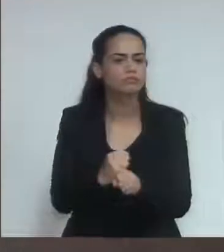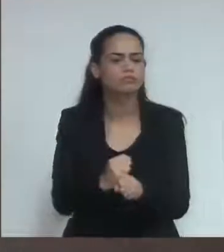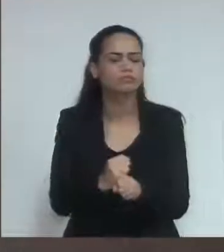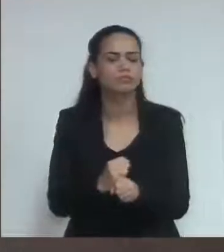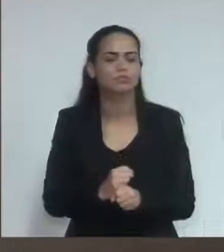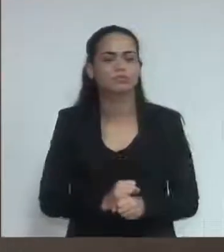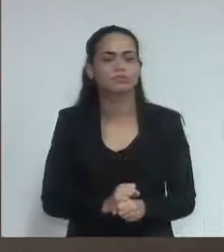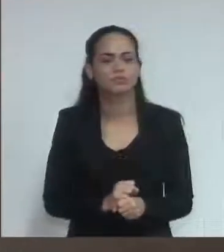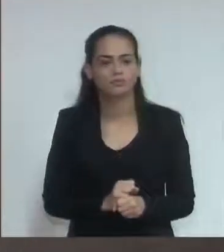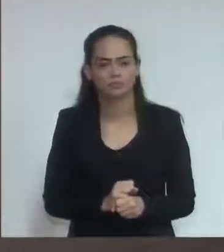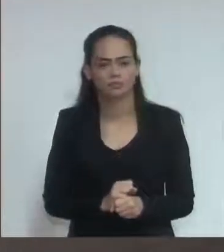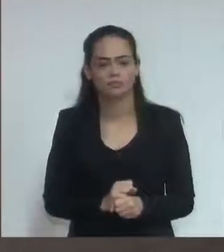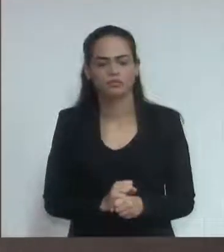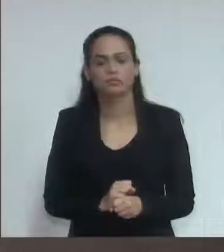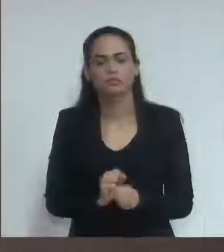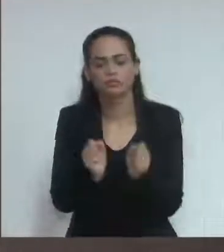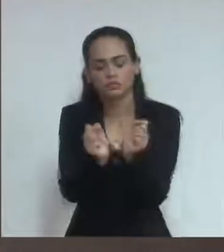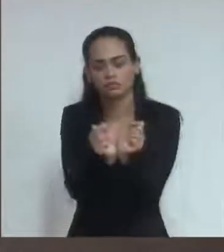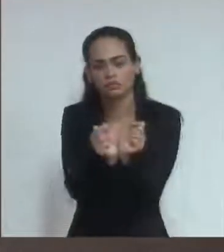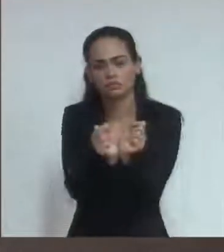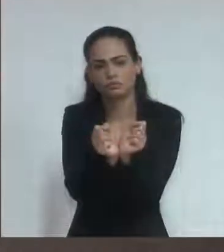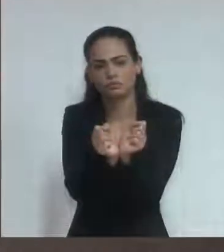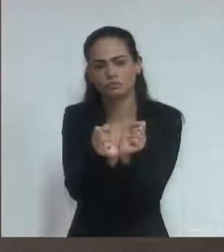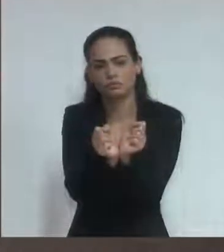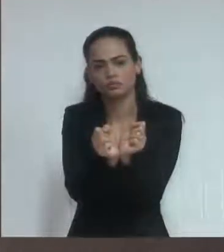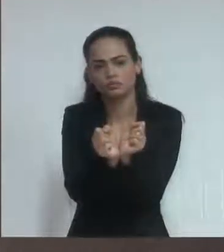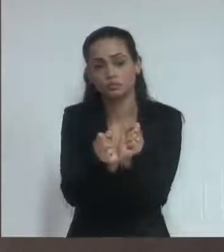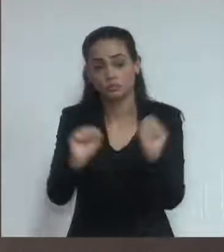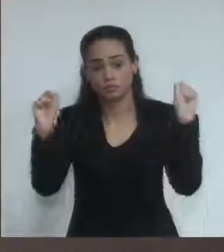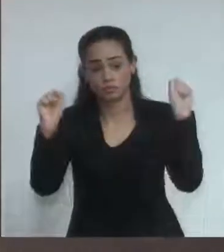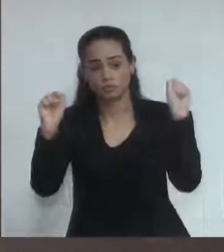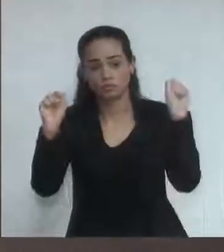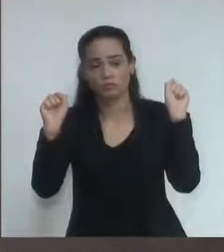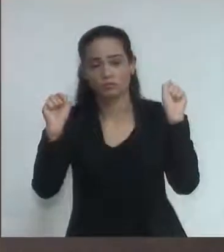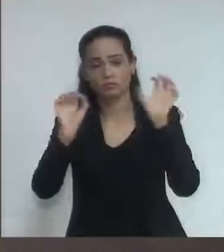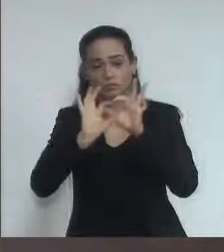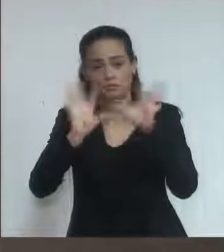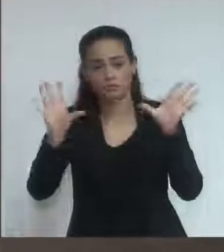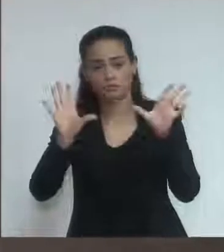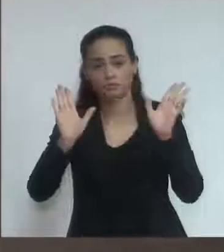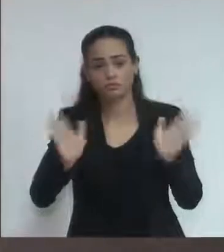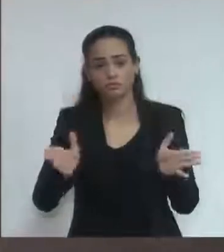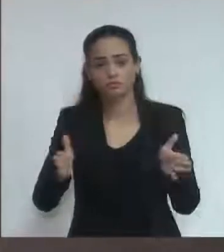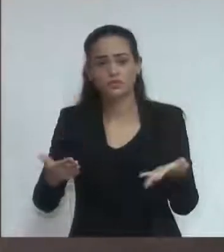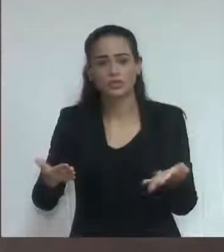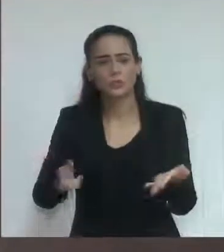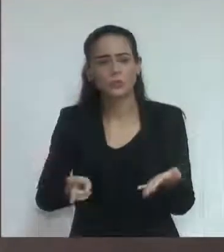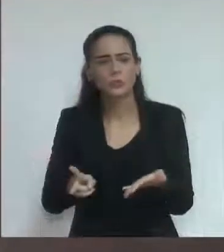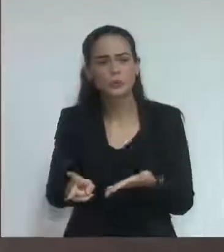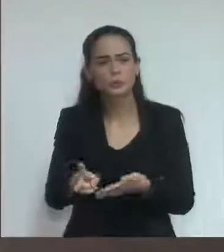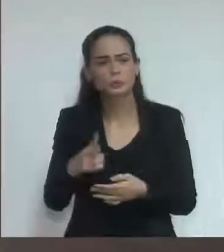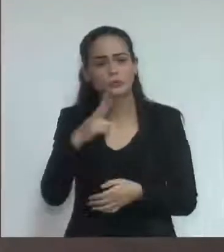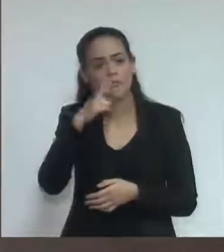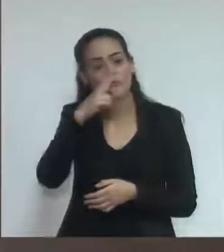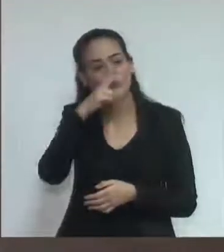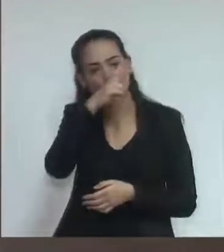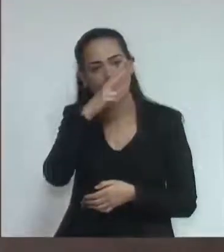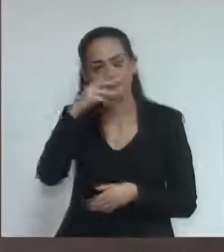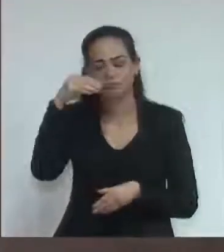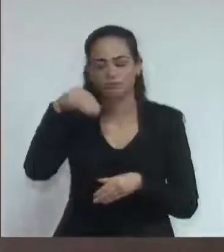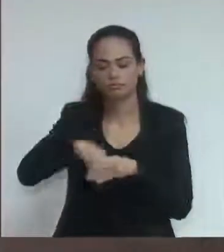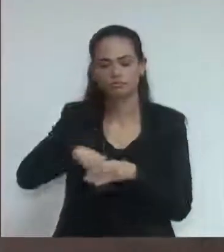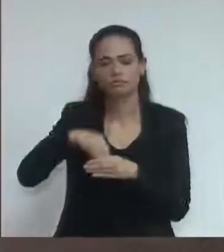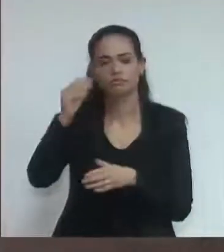de alforria da escravidão eu acho que o racismo ainda continua forte no nosso país